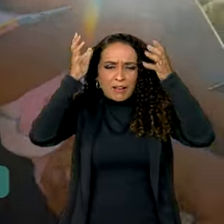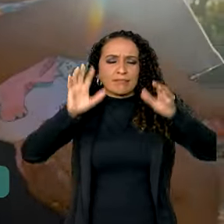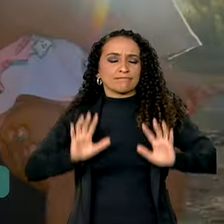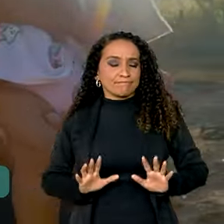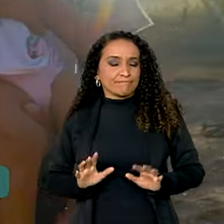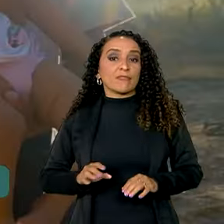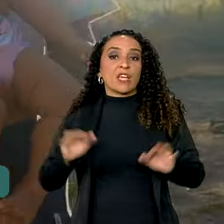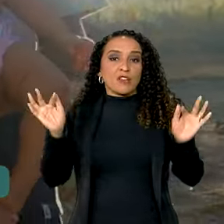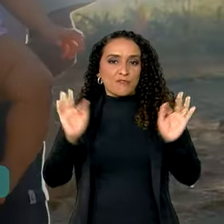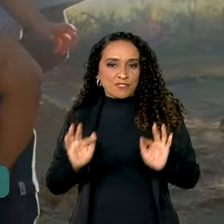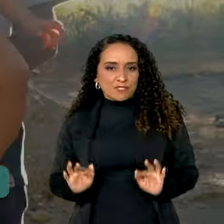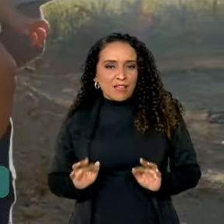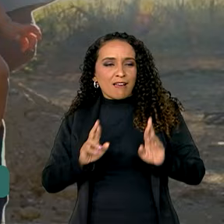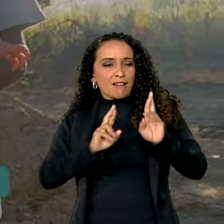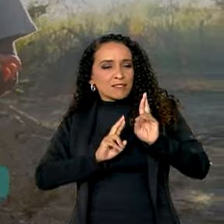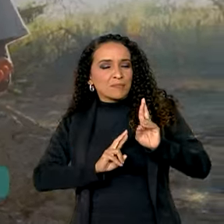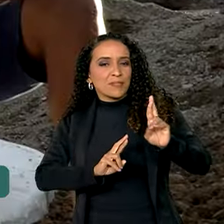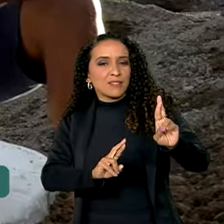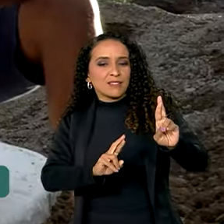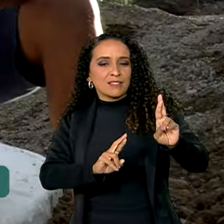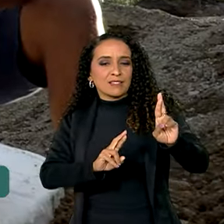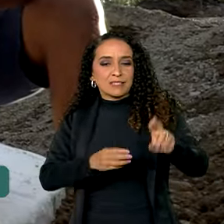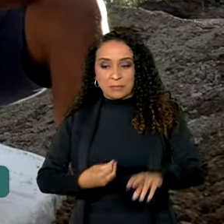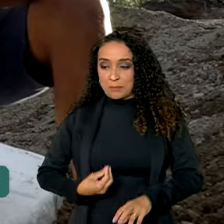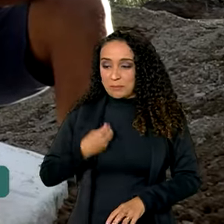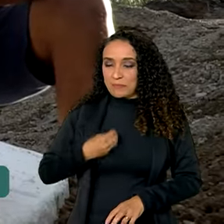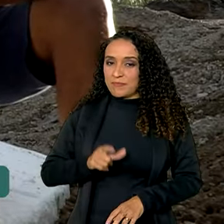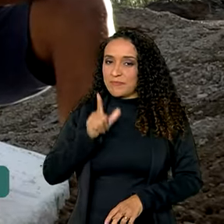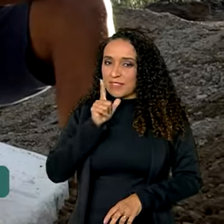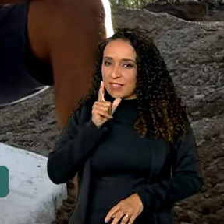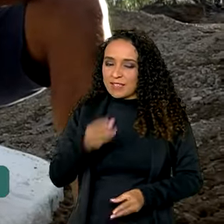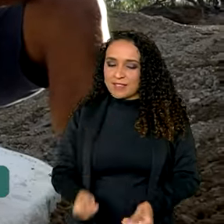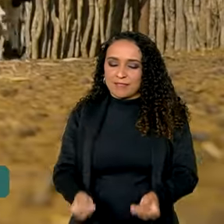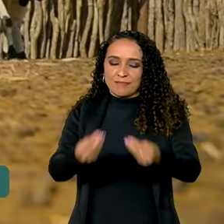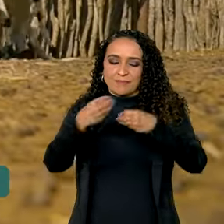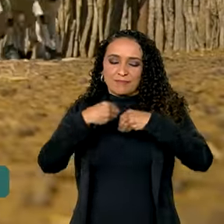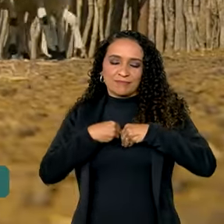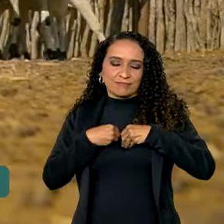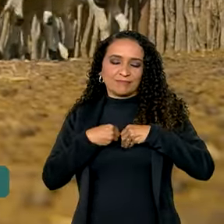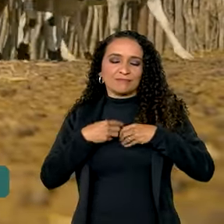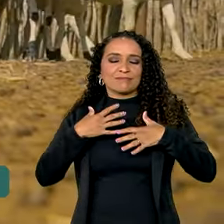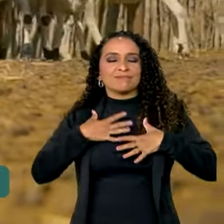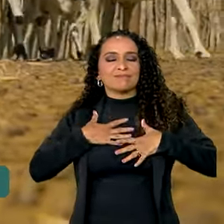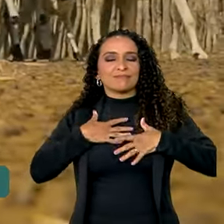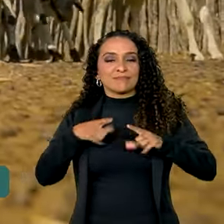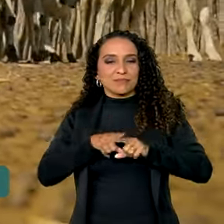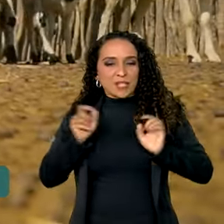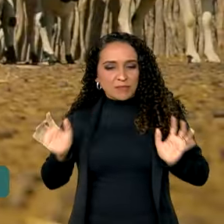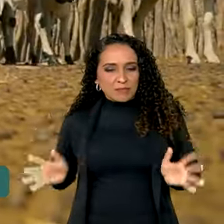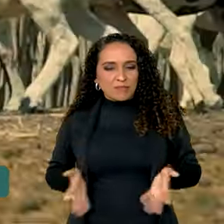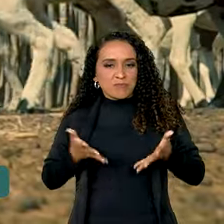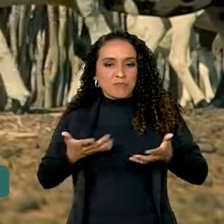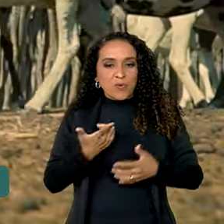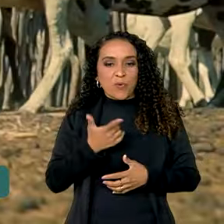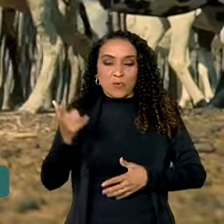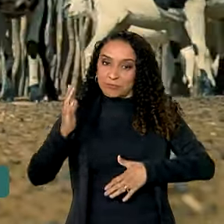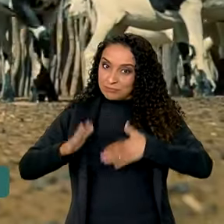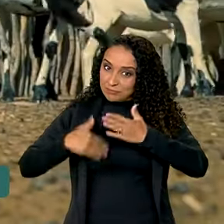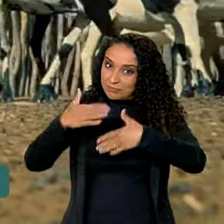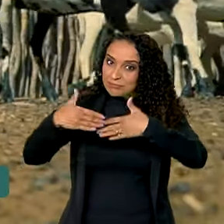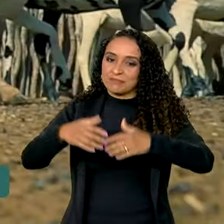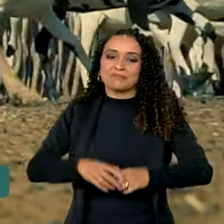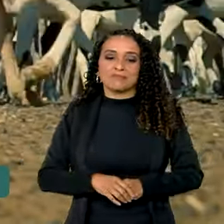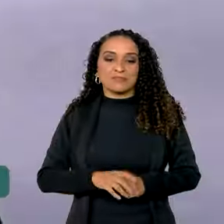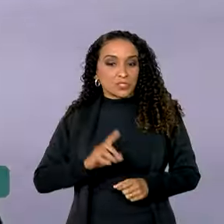Felicidade, esperança, a presença da água traz tudo isso e ainda promove outros avanços.